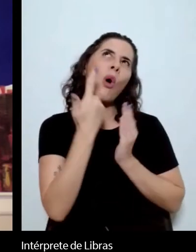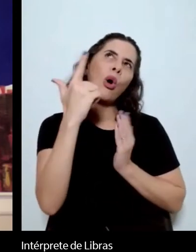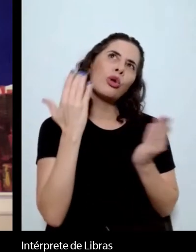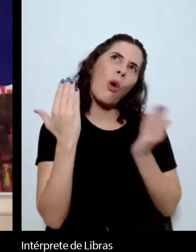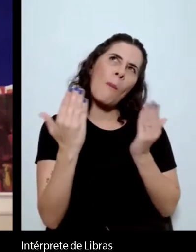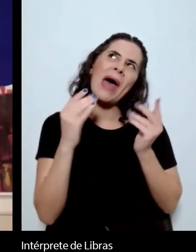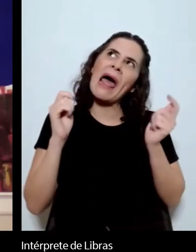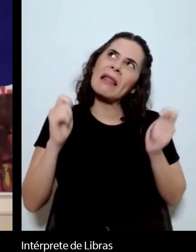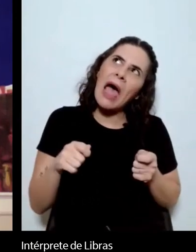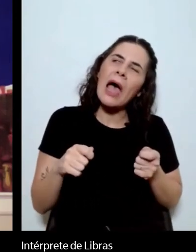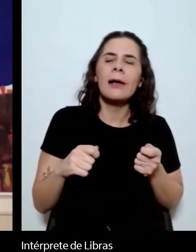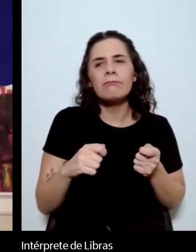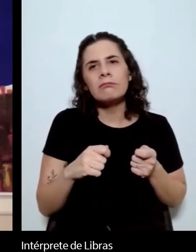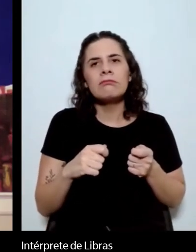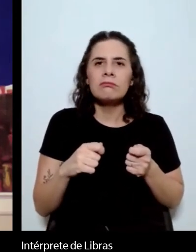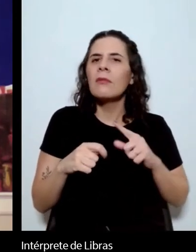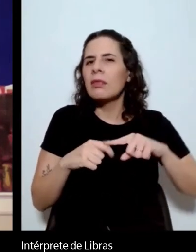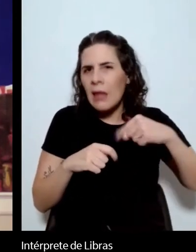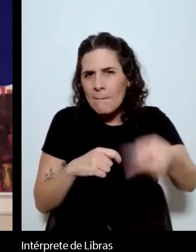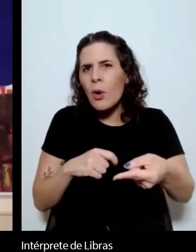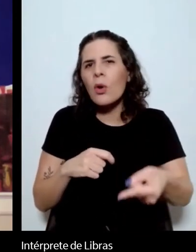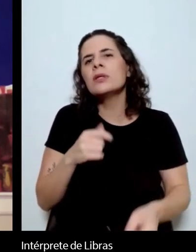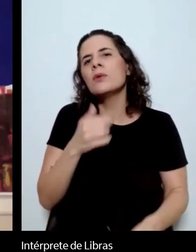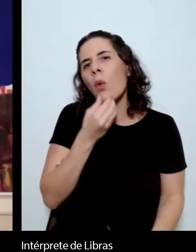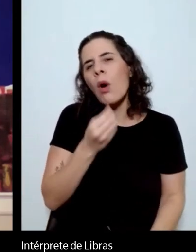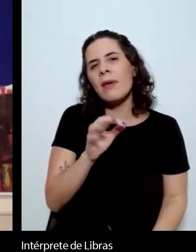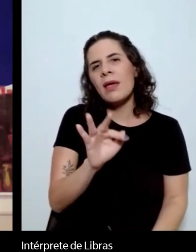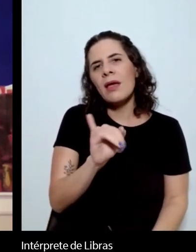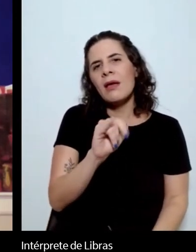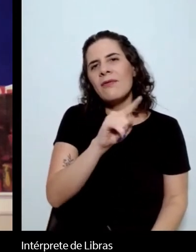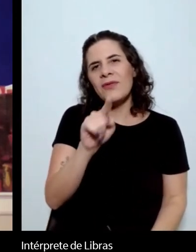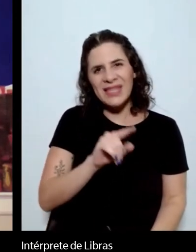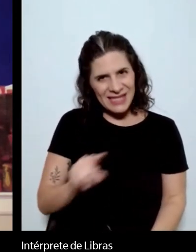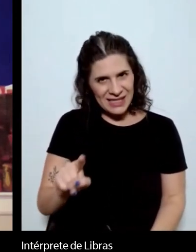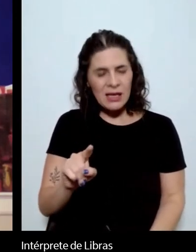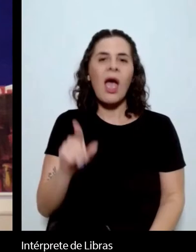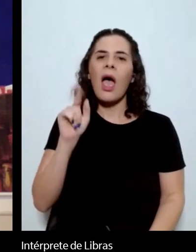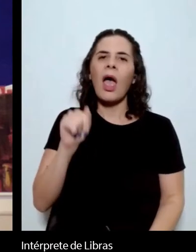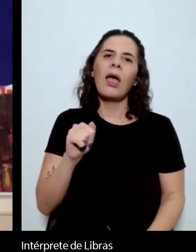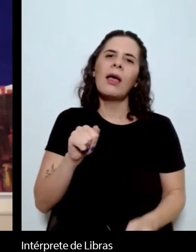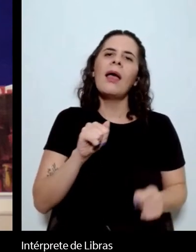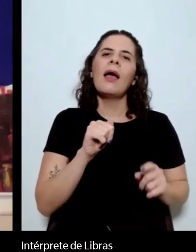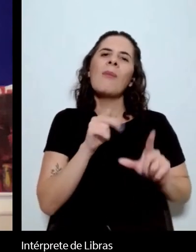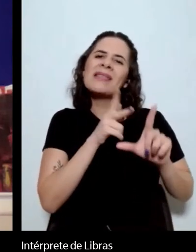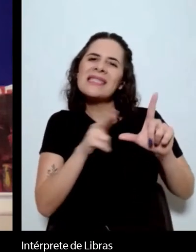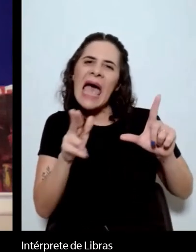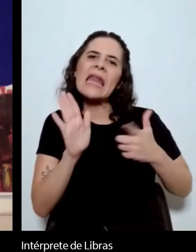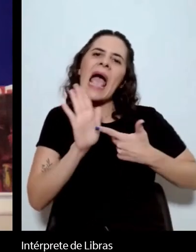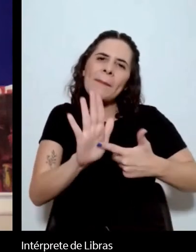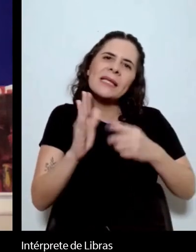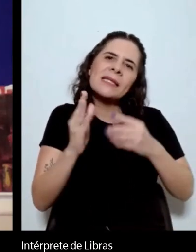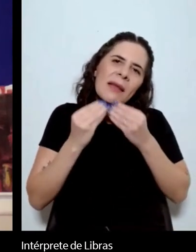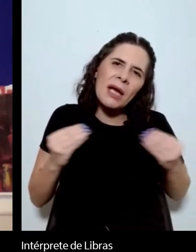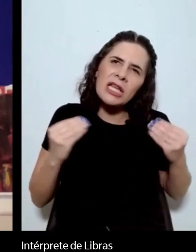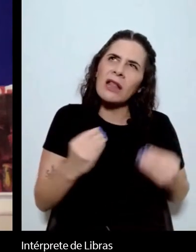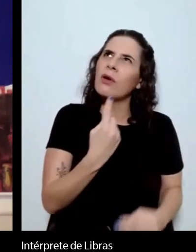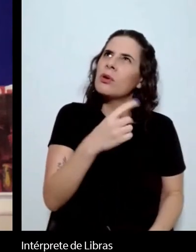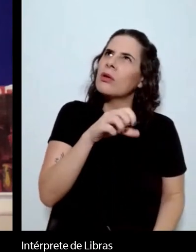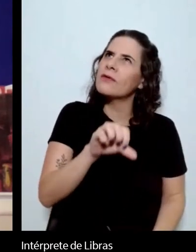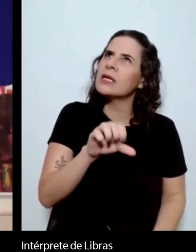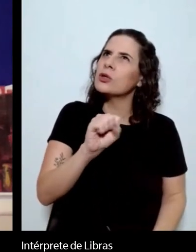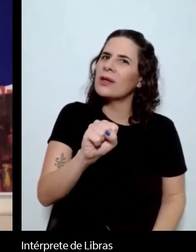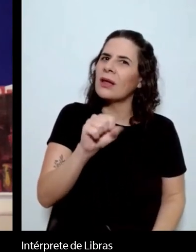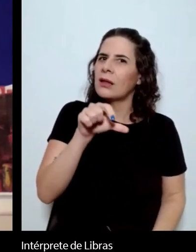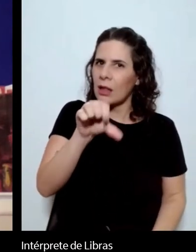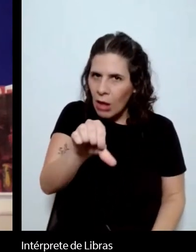posteriormente é do Earl Fitz, da série A Twain, que é uma apresentação de Machado, saiu em 1989, com